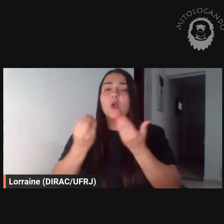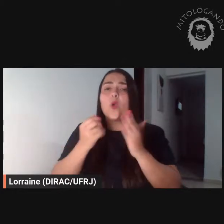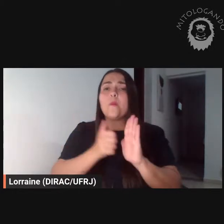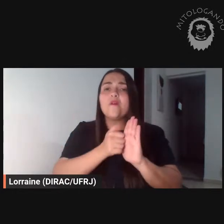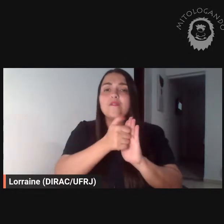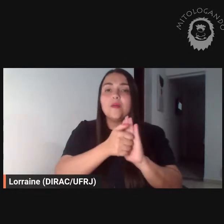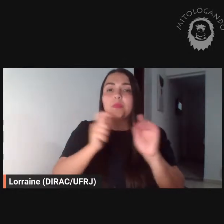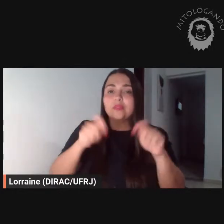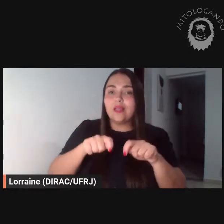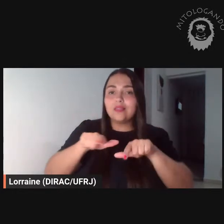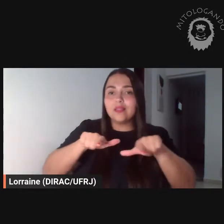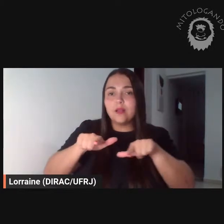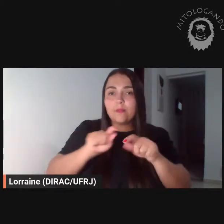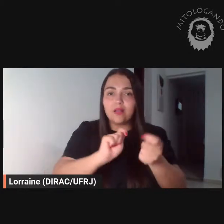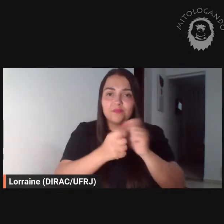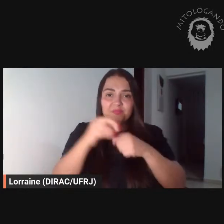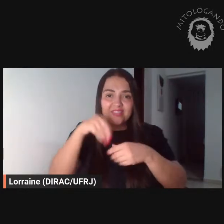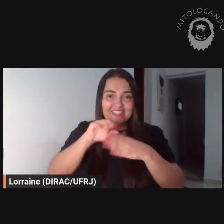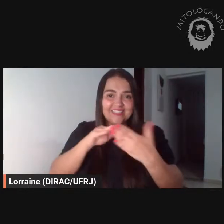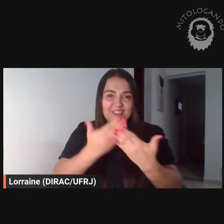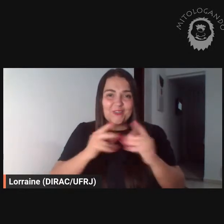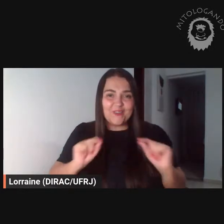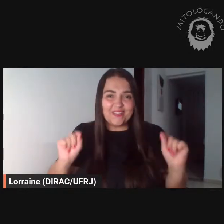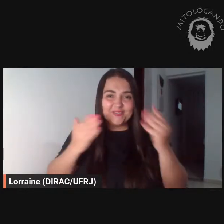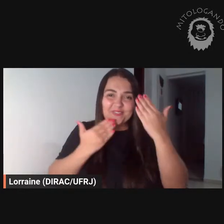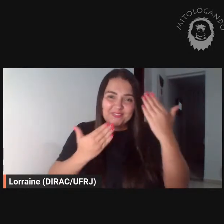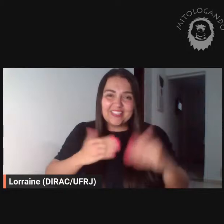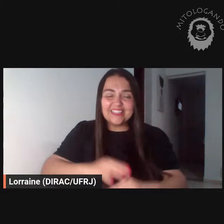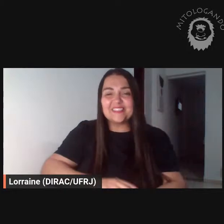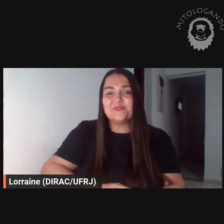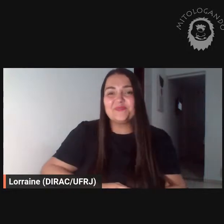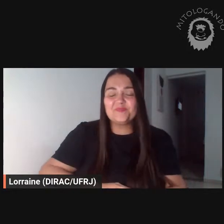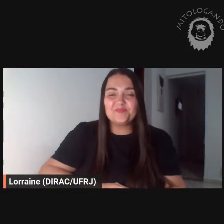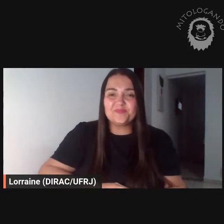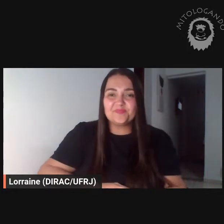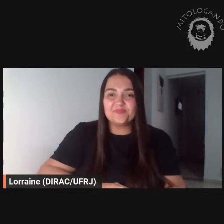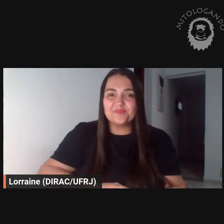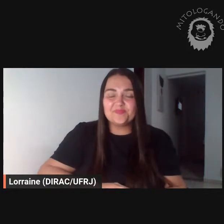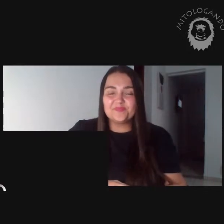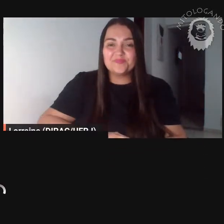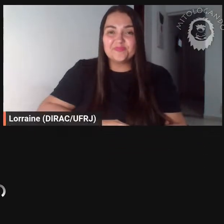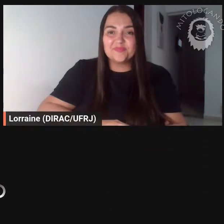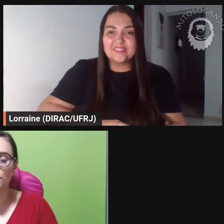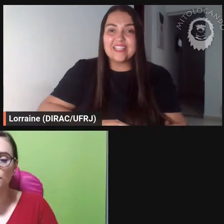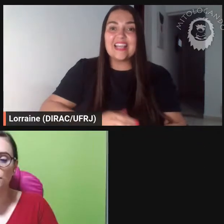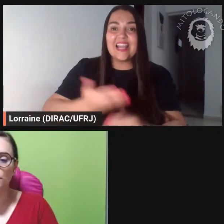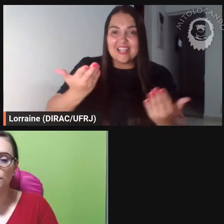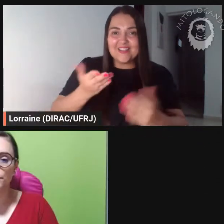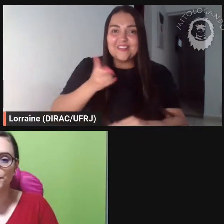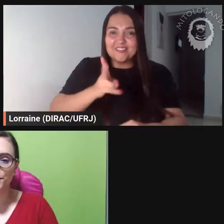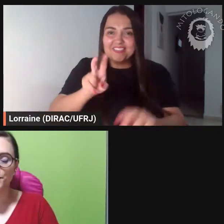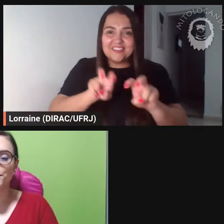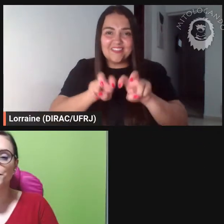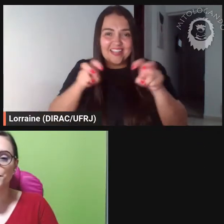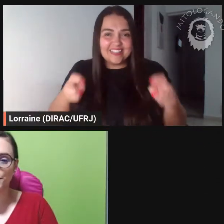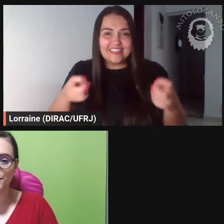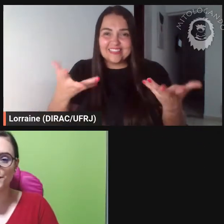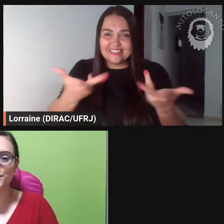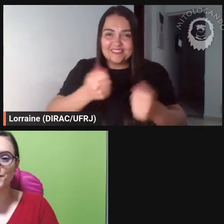ser trabalhada nas escolas muito obrigada por isso bom a gente vai continuar a nossa mesa né incrível